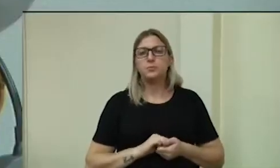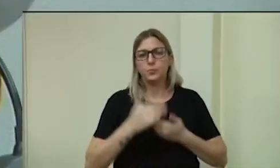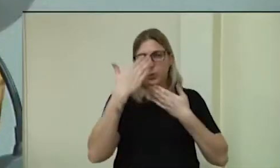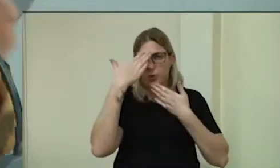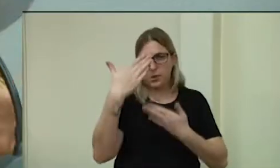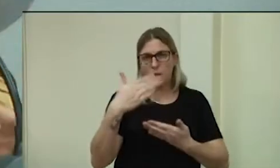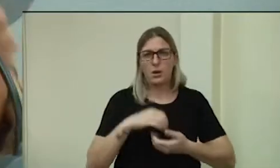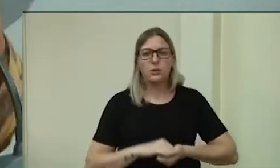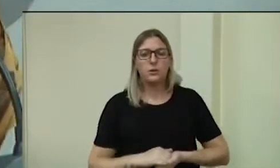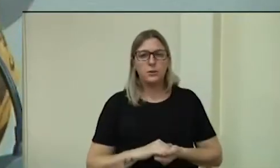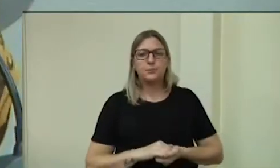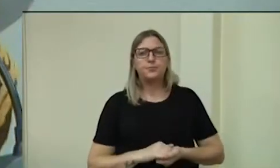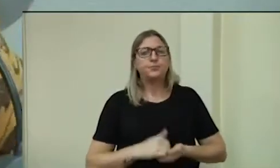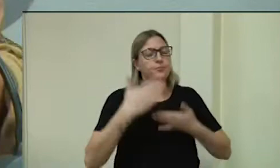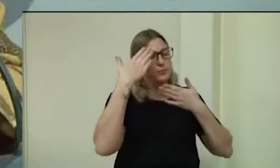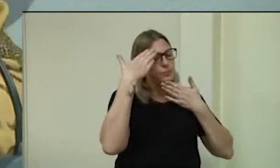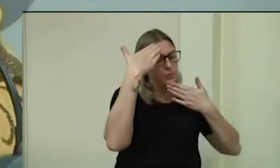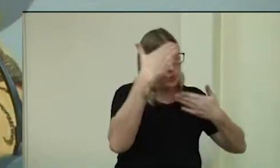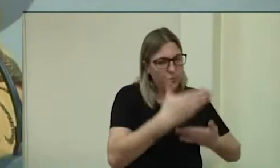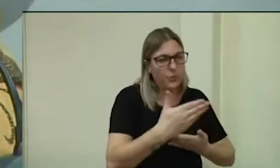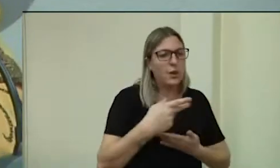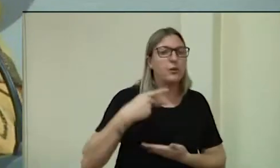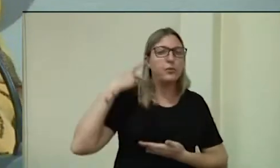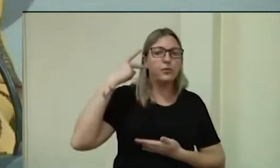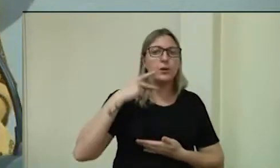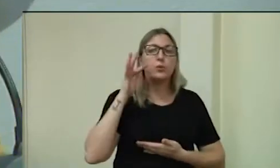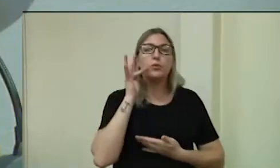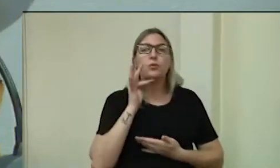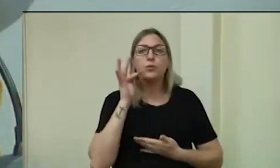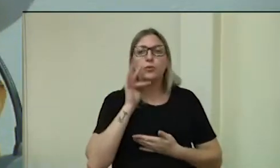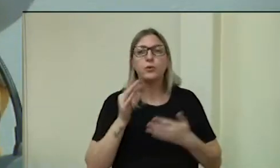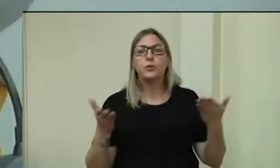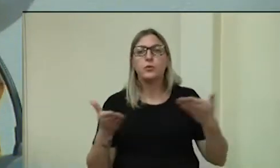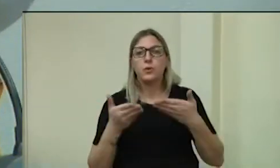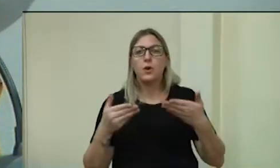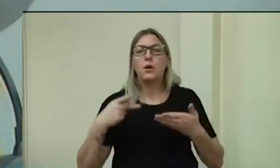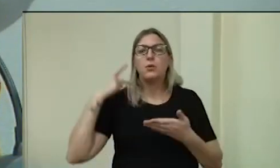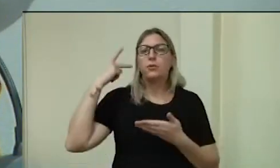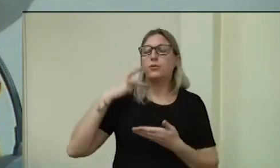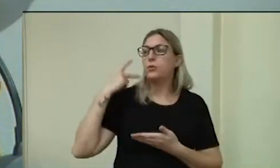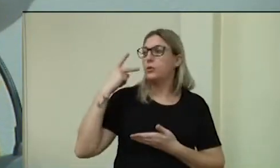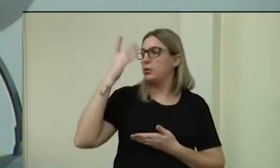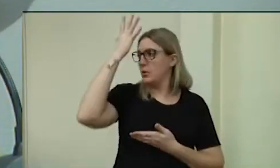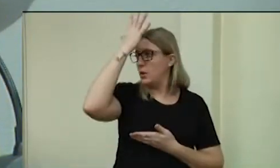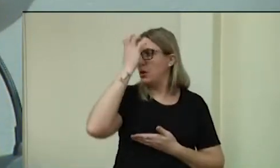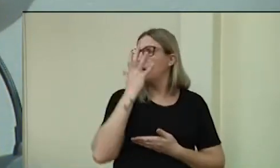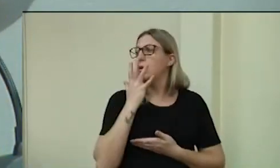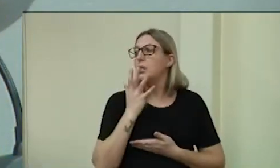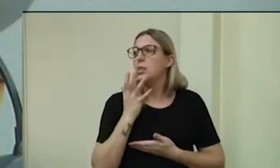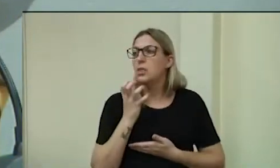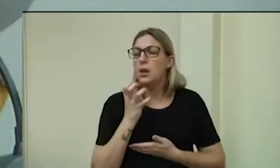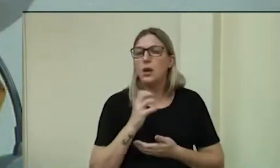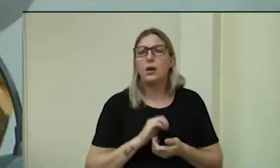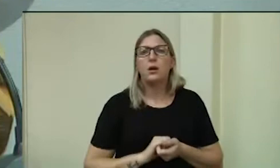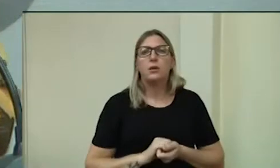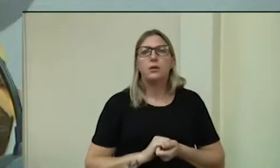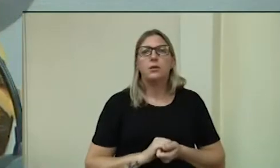Muito obrigada, vereador. Vereador André Jukowski. Exato.